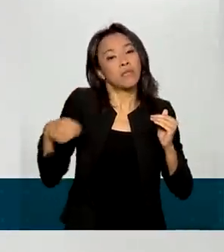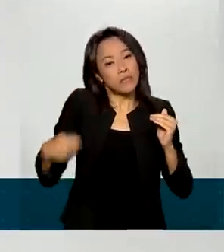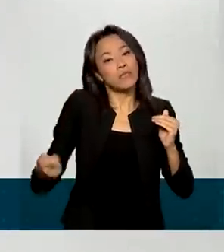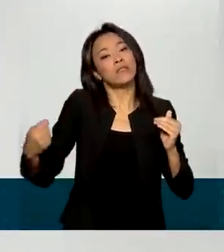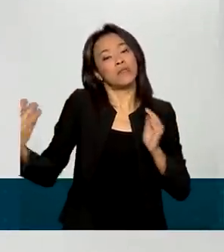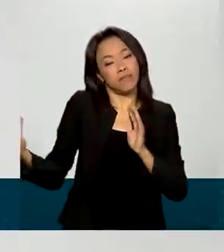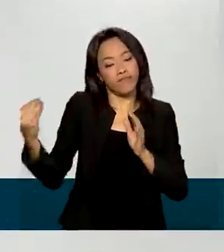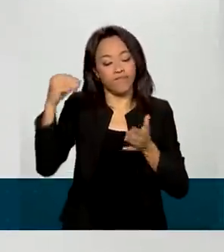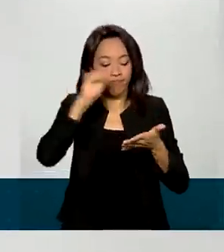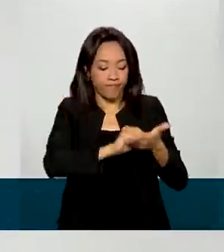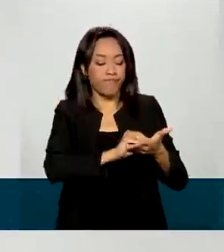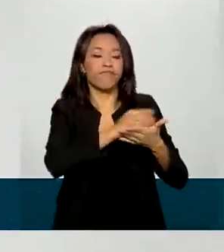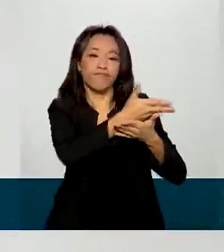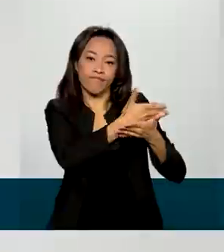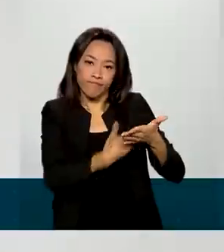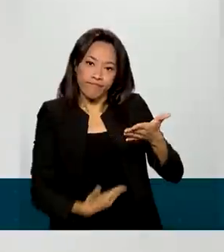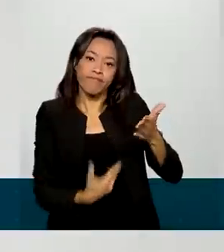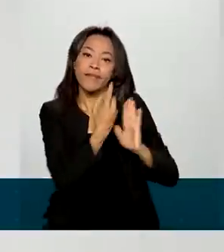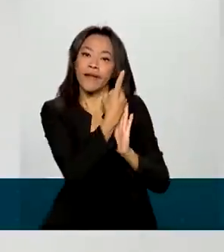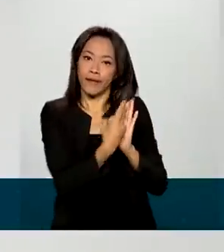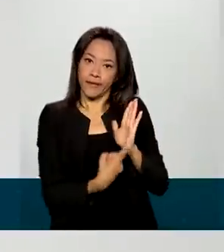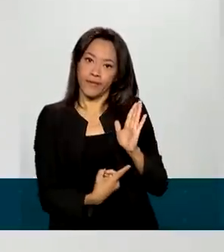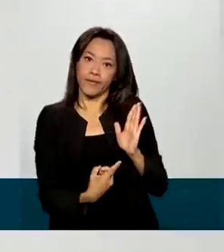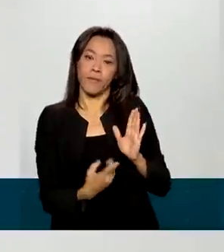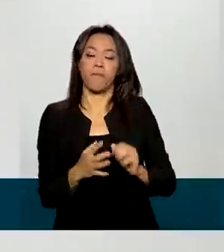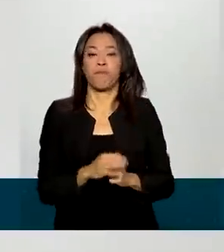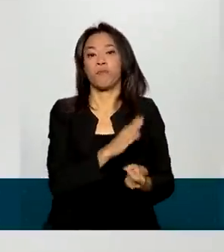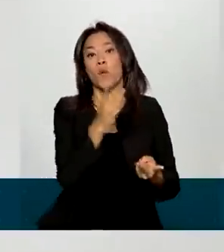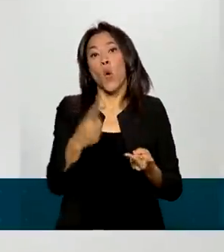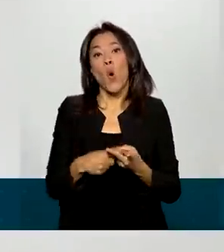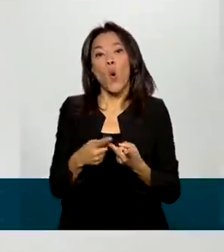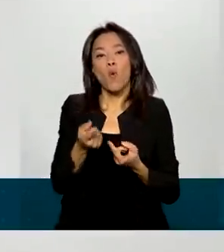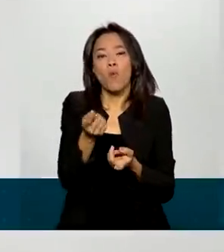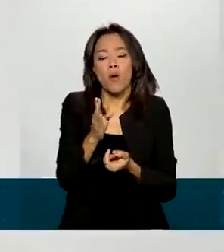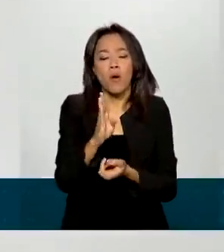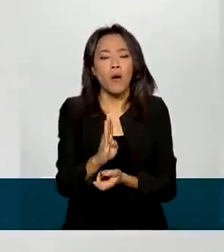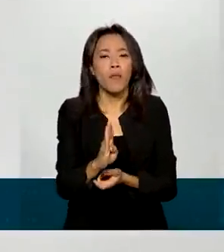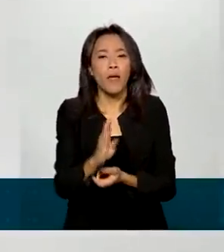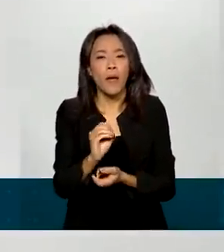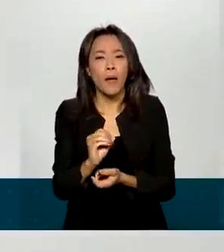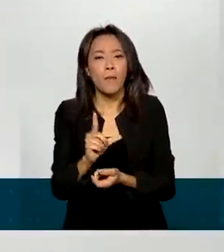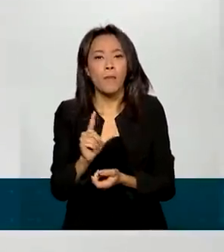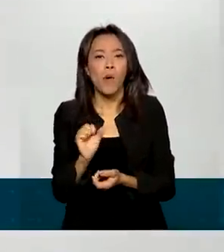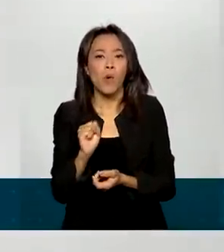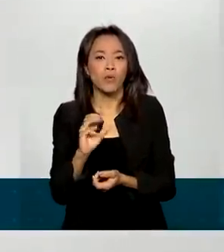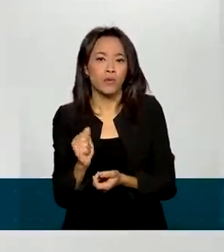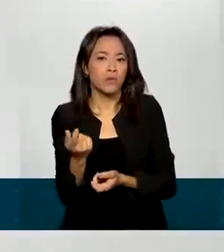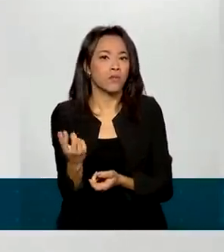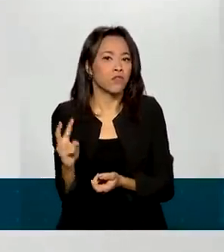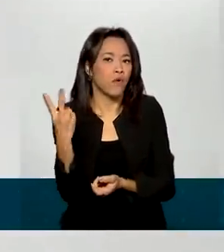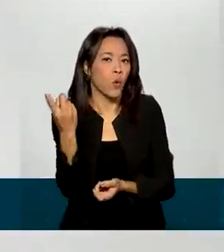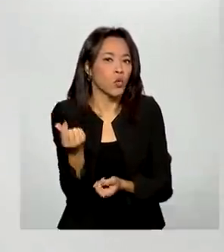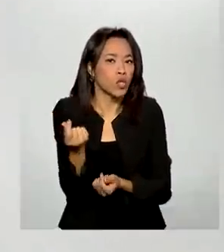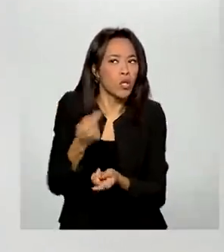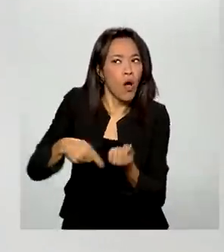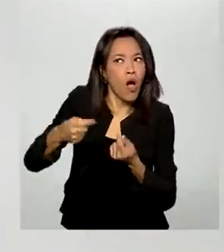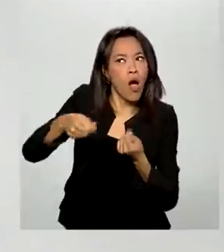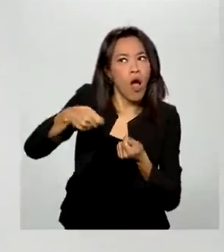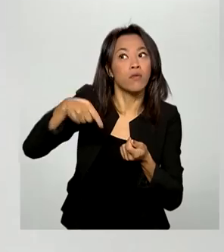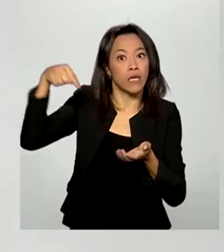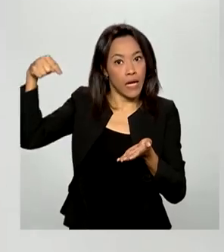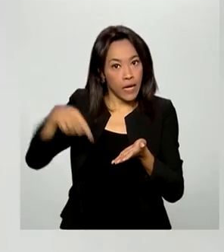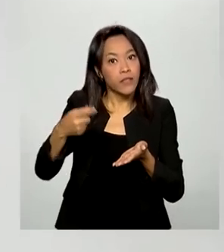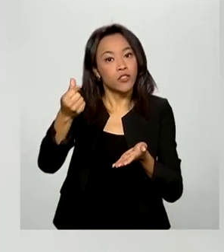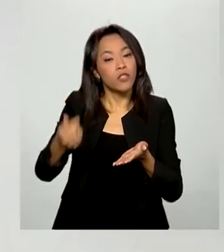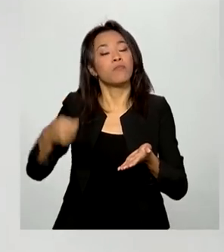apresentar a declaração de imposto de renda. Se você operou em bolsa de valores, de qualquer valor, também está obrigado